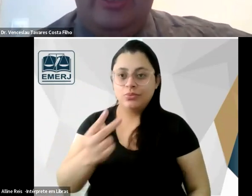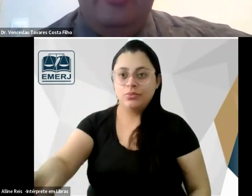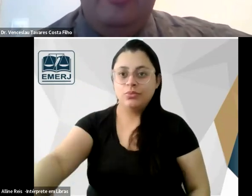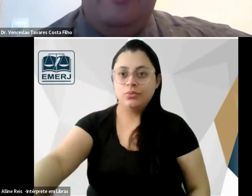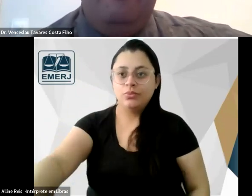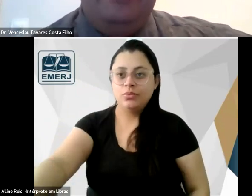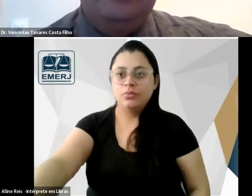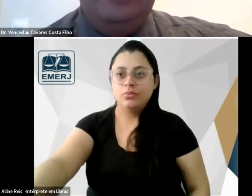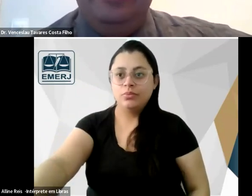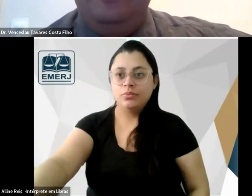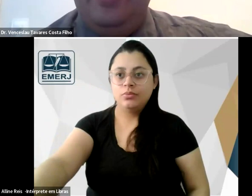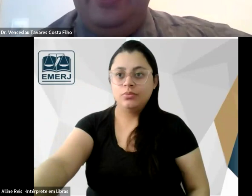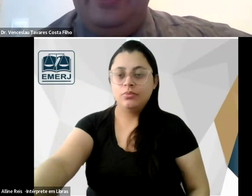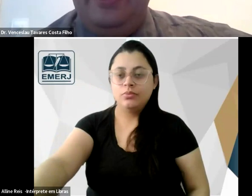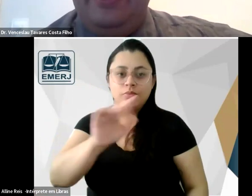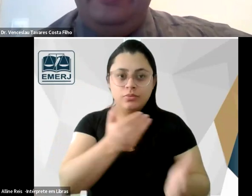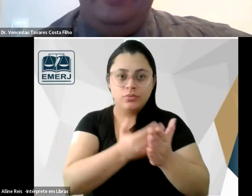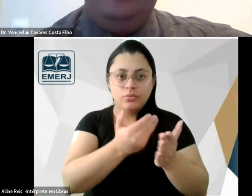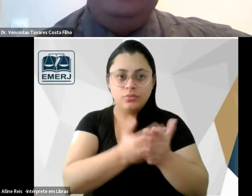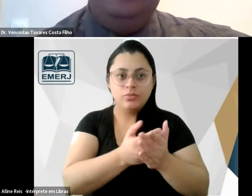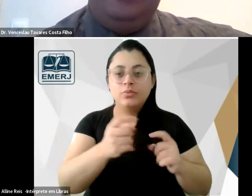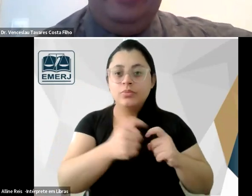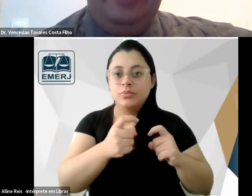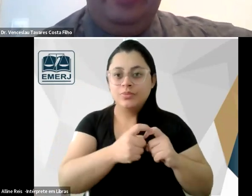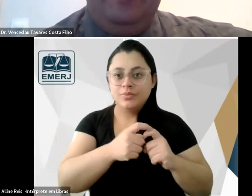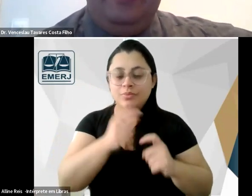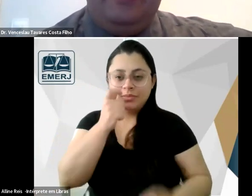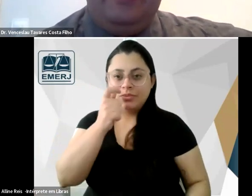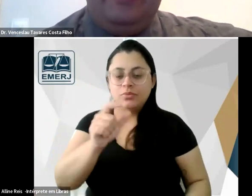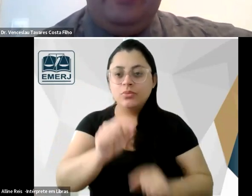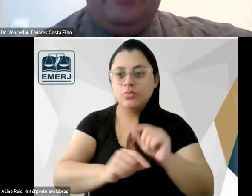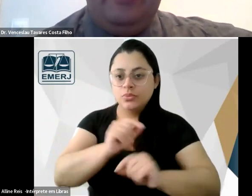estudar medicina e é interessante que